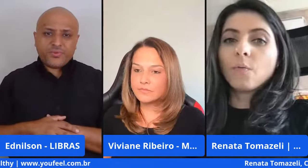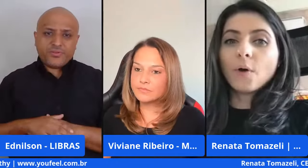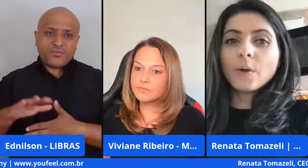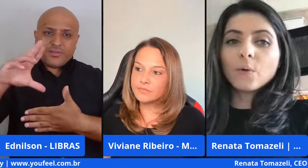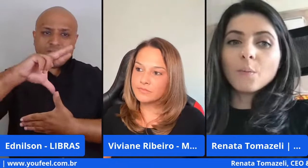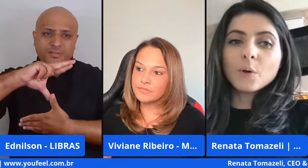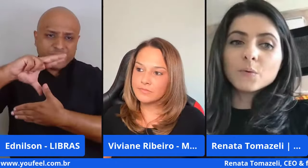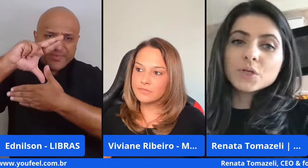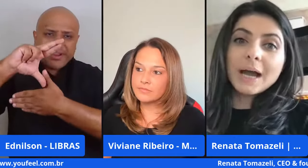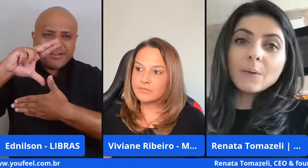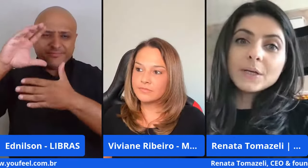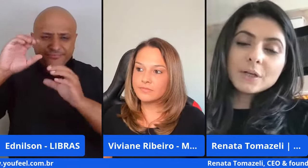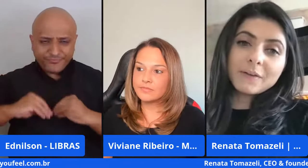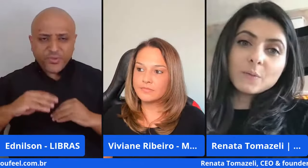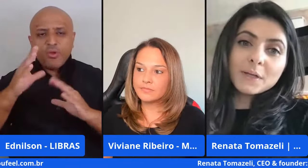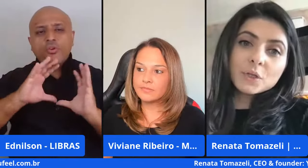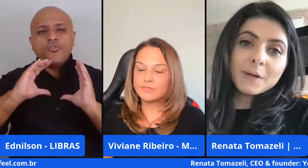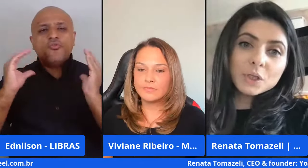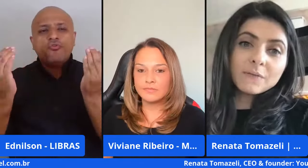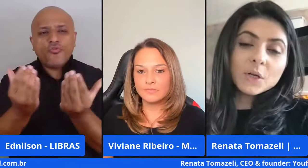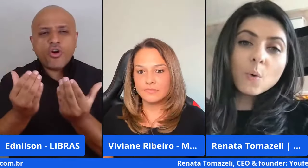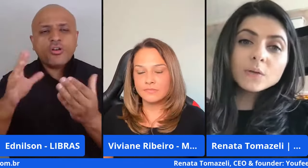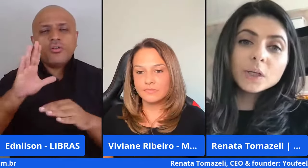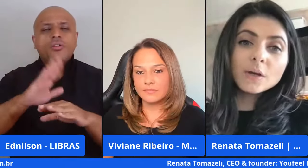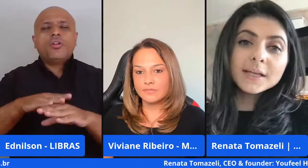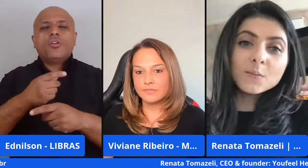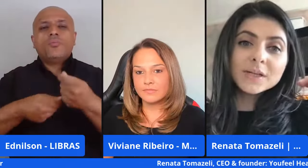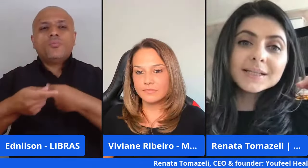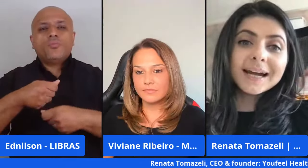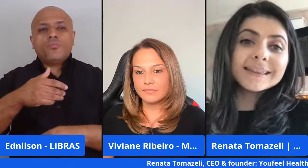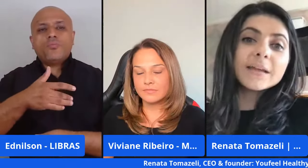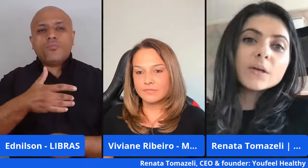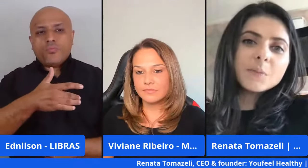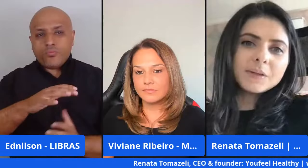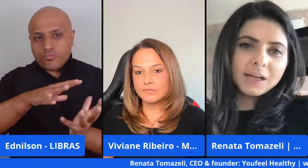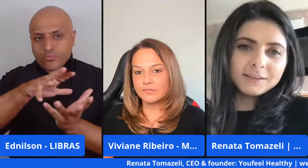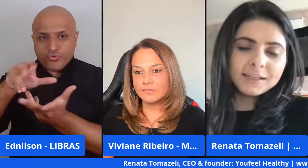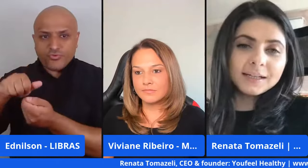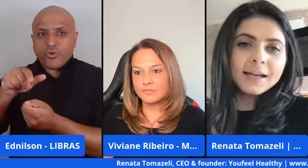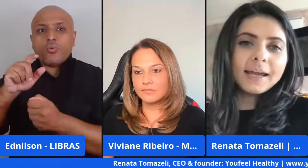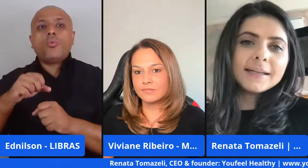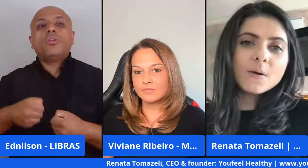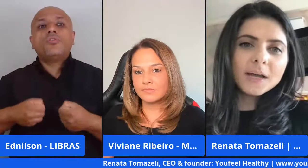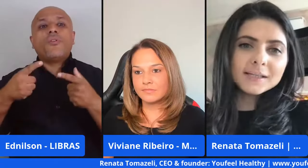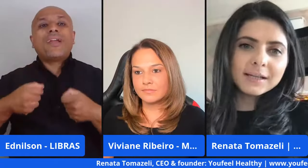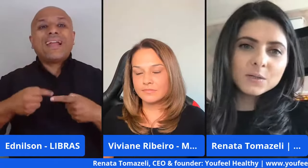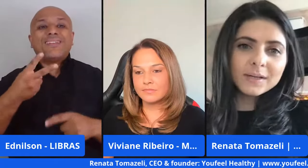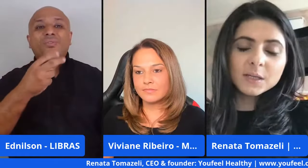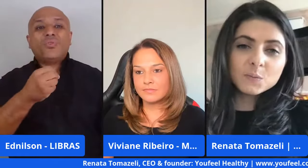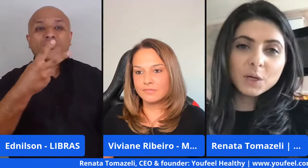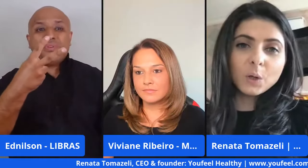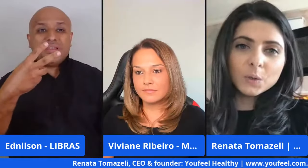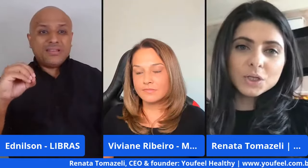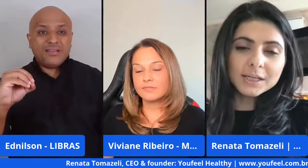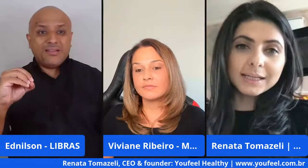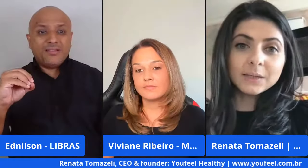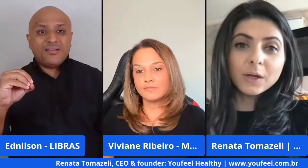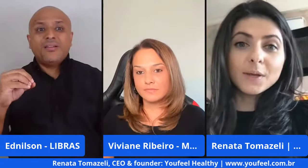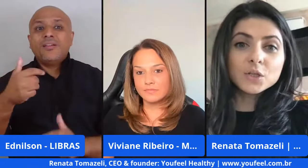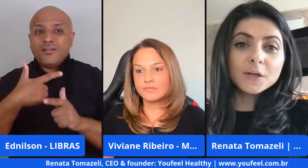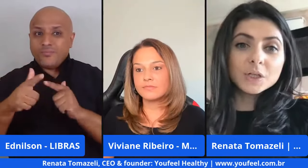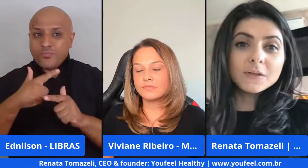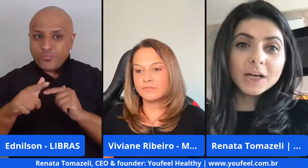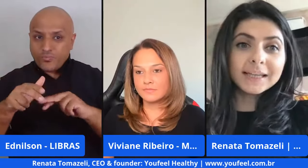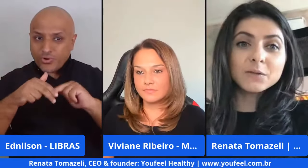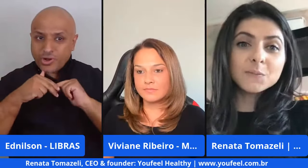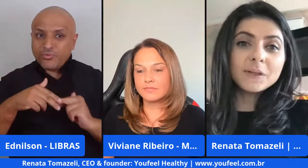o Fórum Econômico Mundial ele tinha feito uma estimativa de quanto que nós iríamos gastar até 2030 em decorrência das doenças psicológicas né então